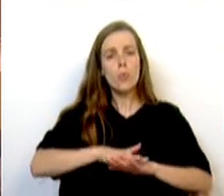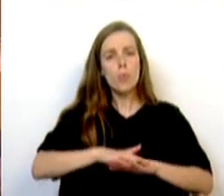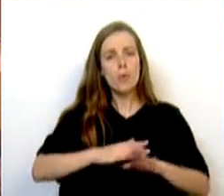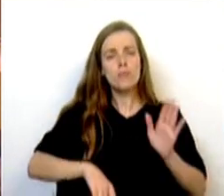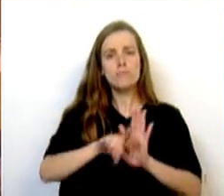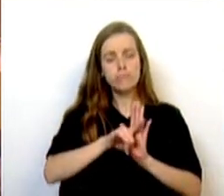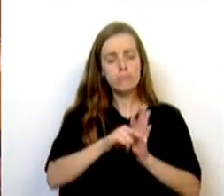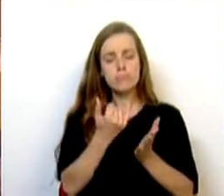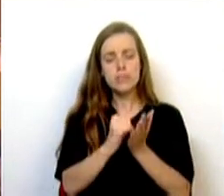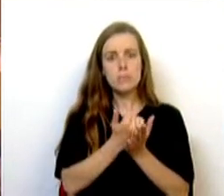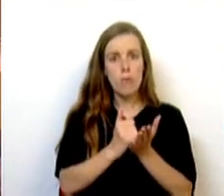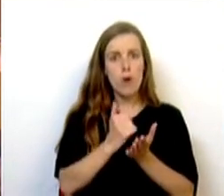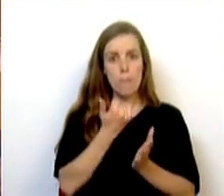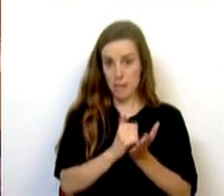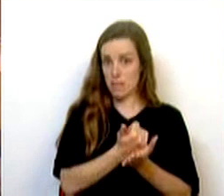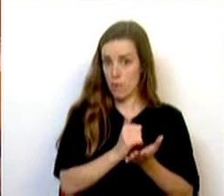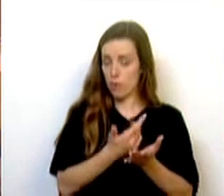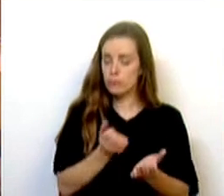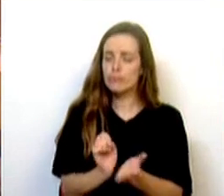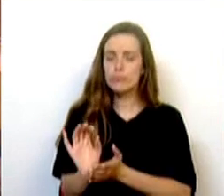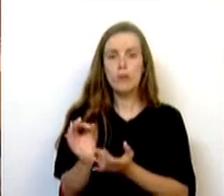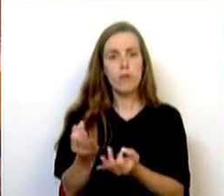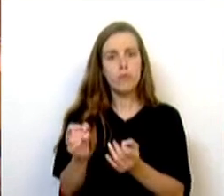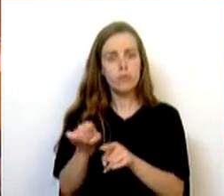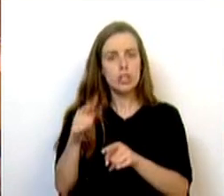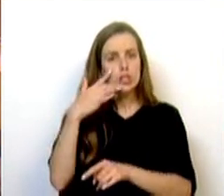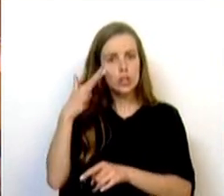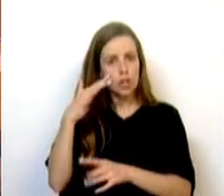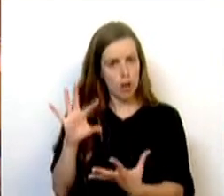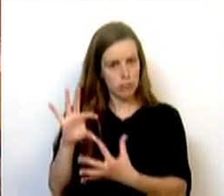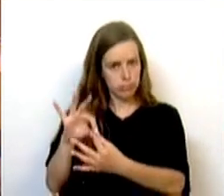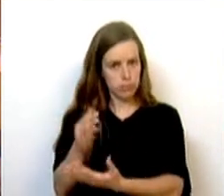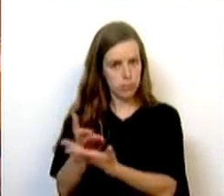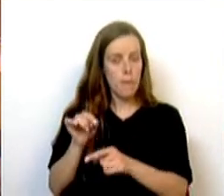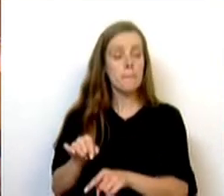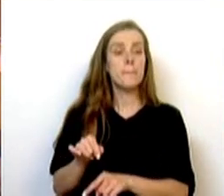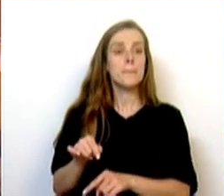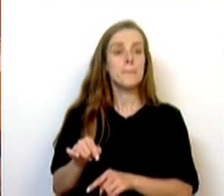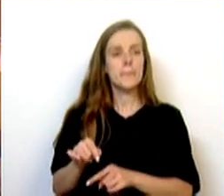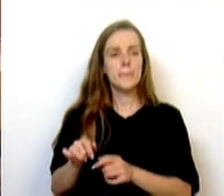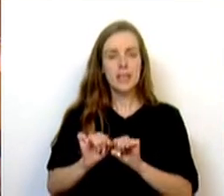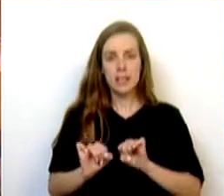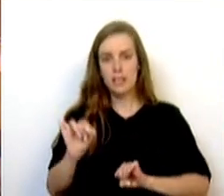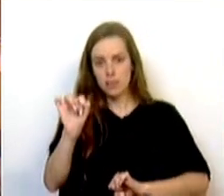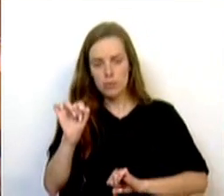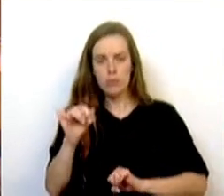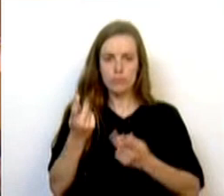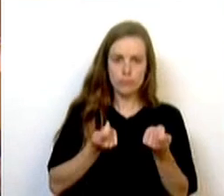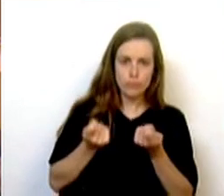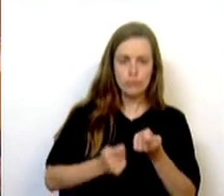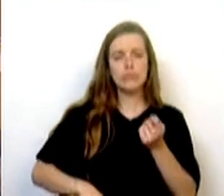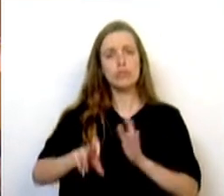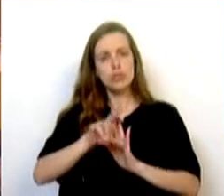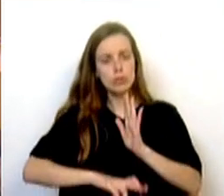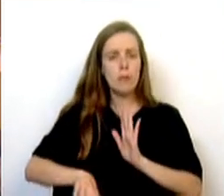estrangeiros. Ora, o Decreto de Lei de 83 de 2000, de 11 de maio, na sua atual redação, diploma que regula o regime legal de emissão de